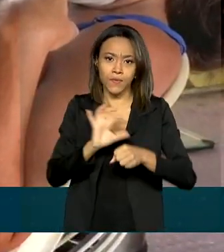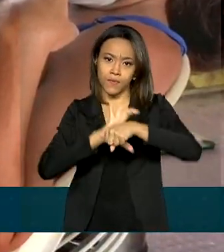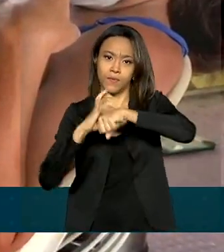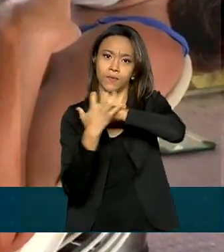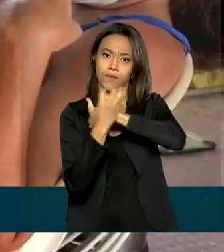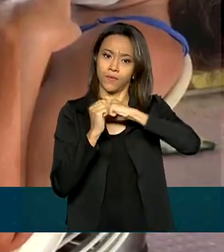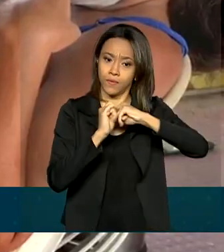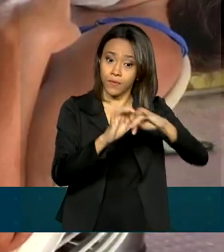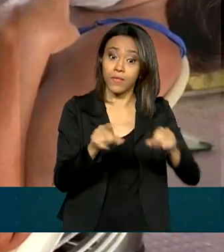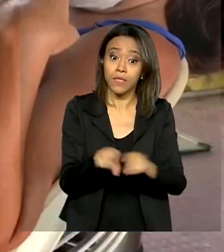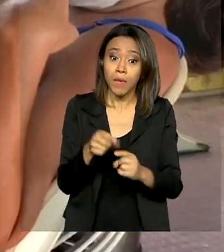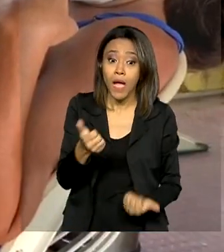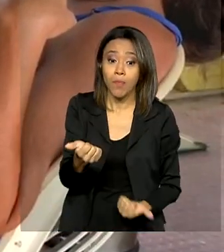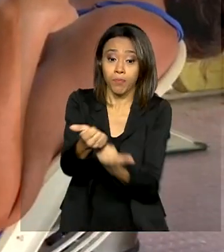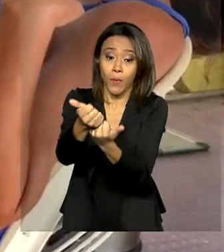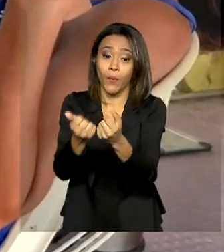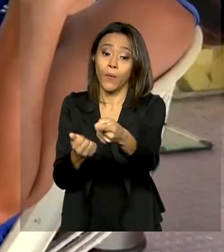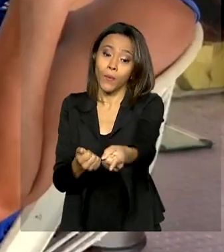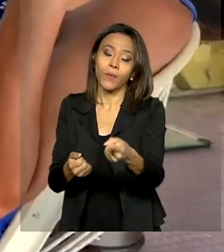e de assistência hospitalar nos dois estados. Vamos lá. Obrigado.